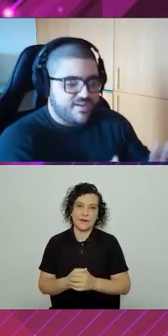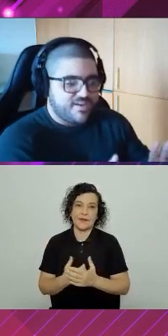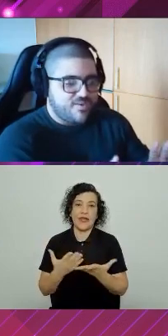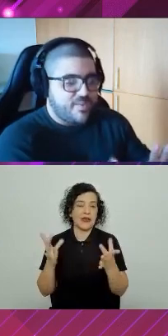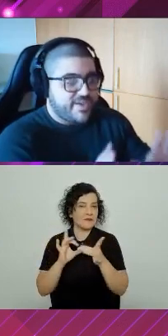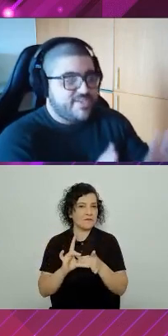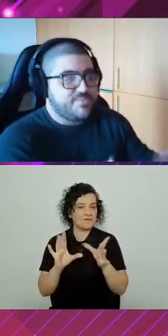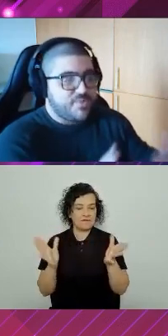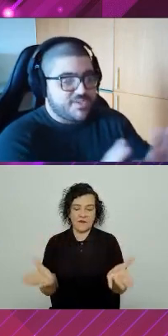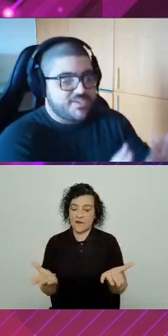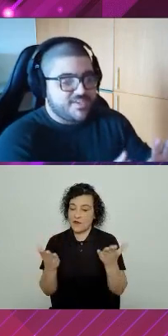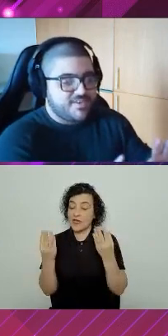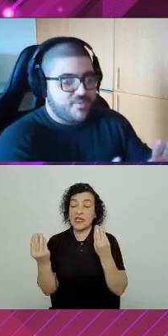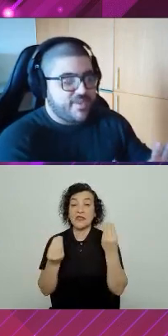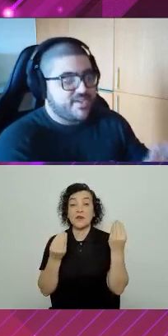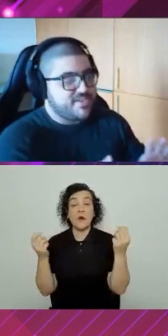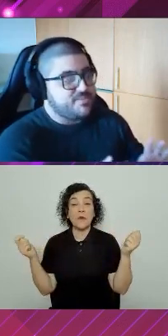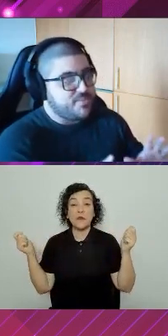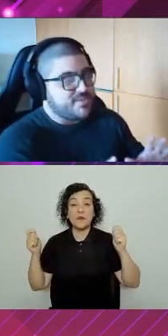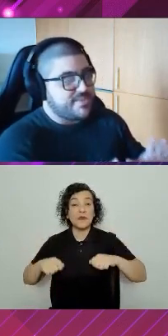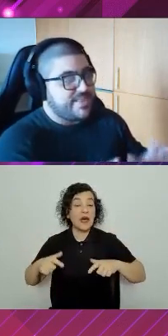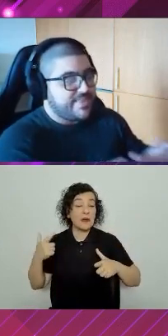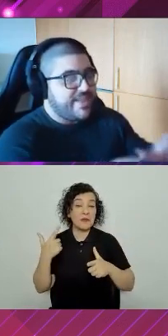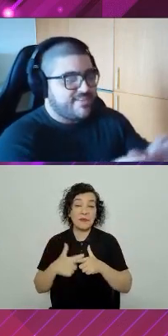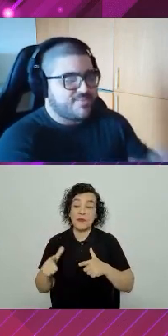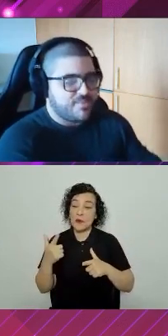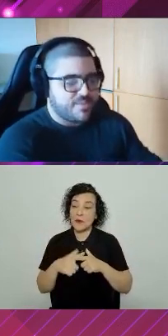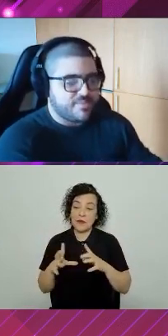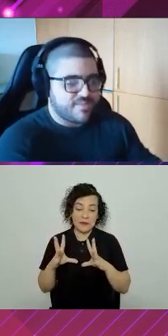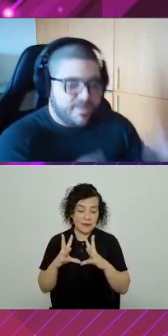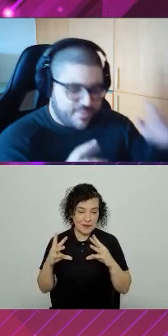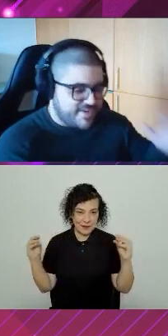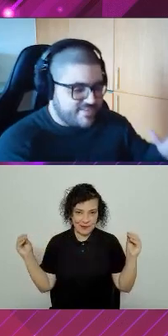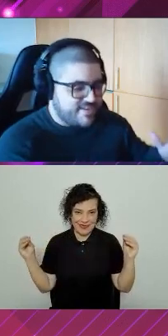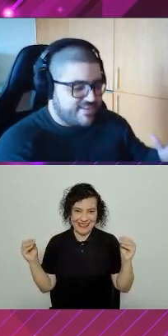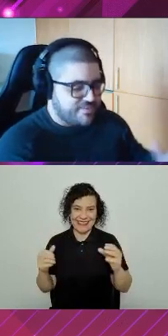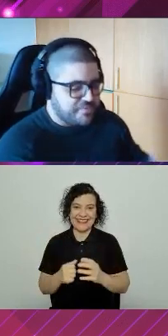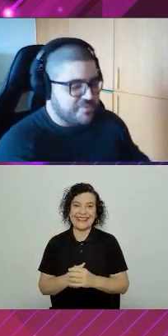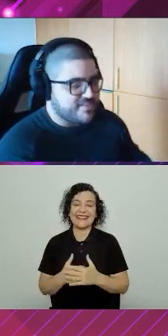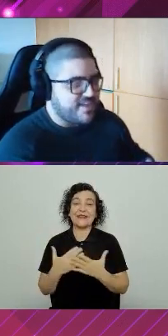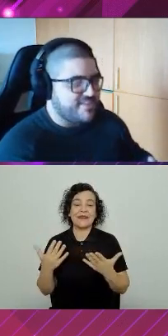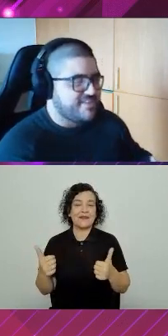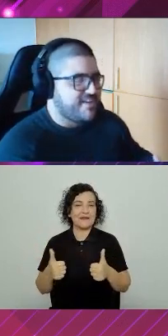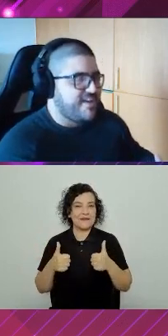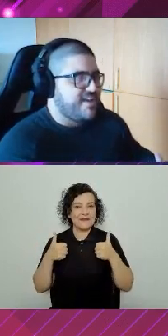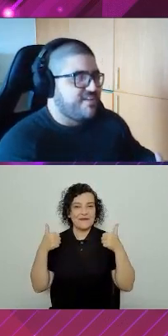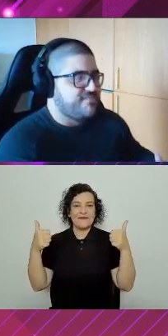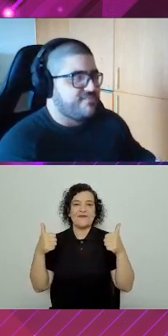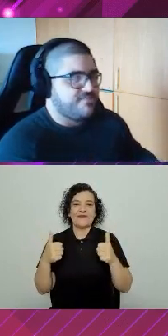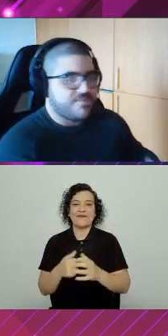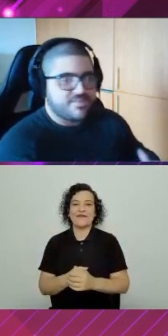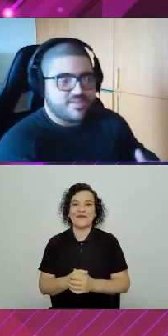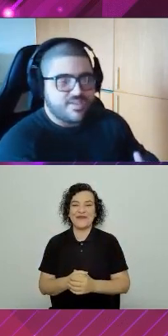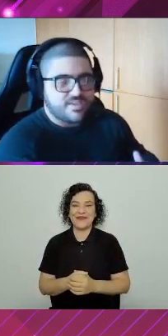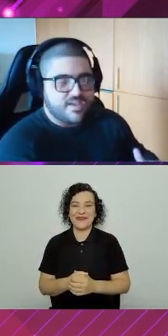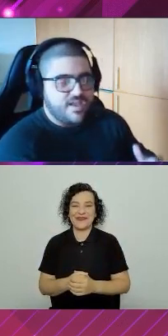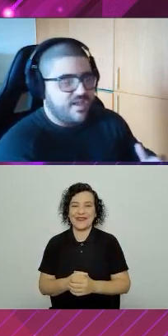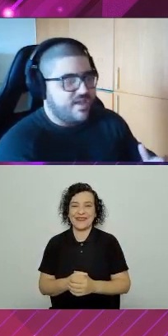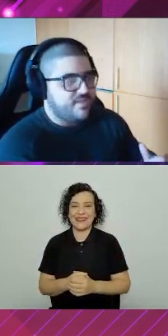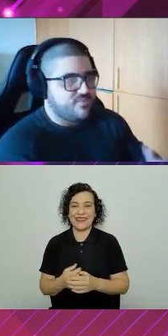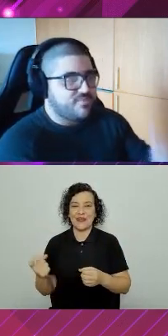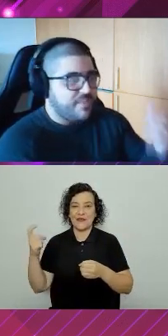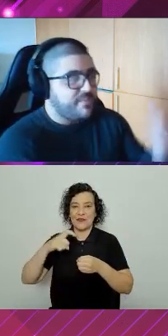vocês como é que a gente pode tratar esses problemas para deixar essa curiosidade. Voltando aqui.